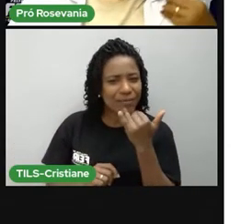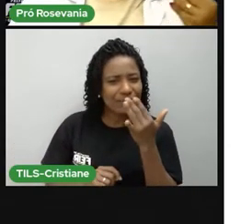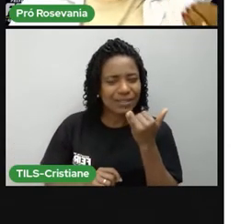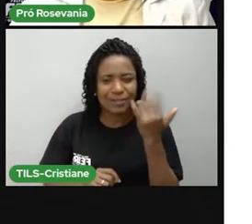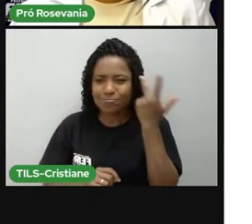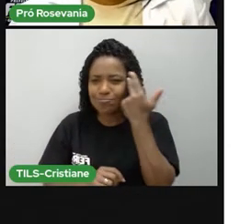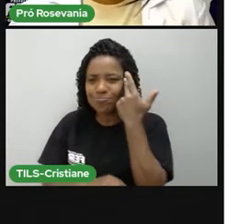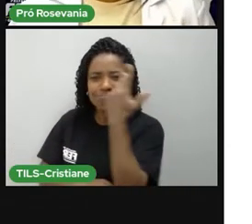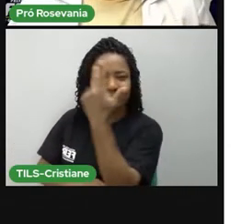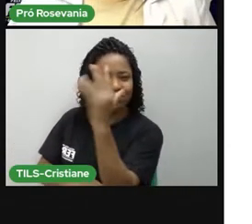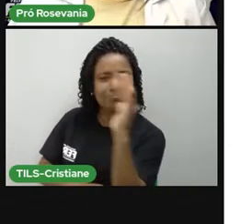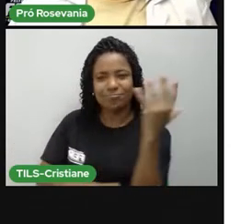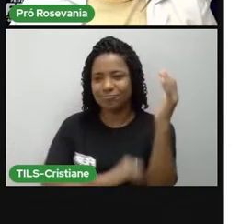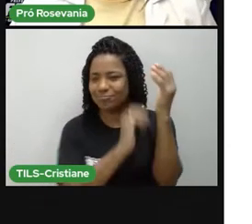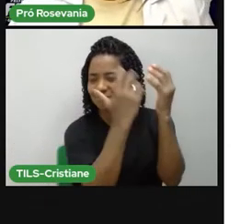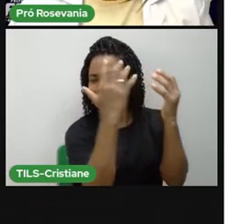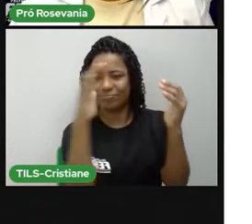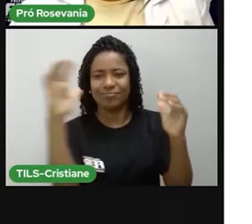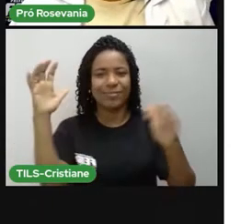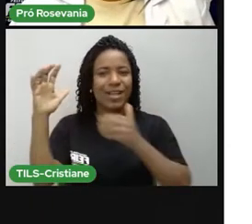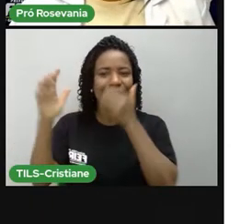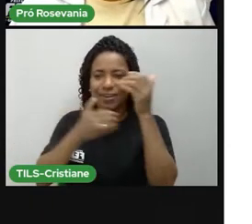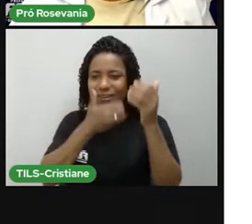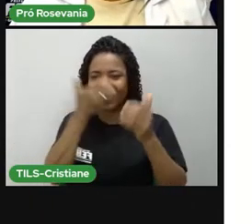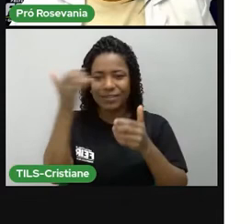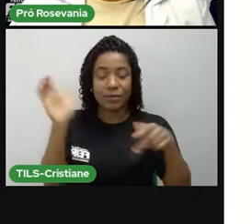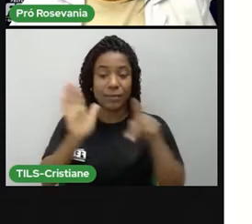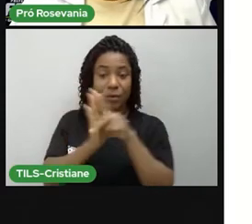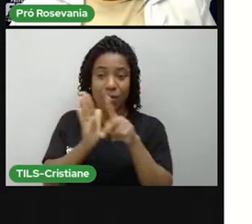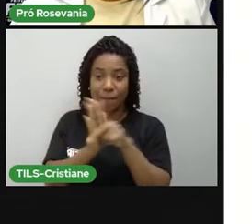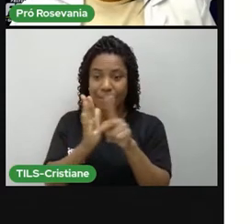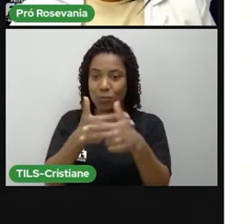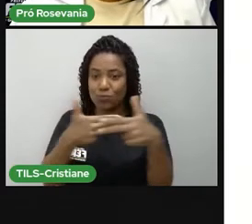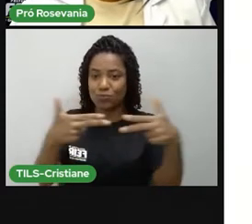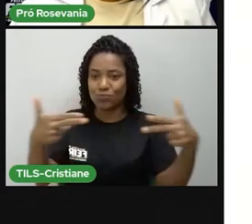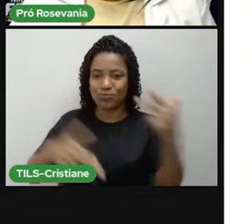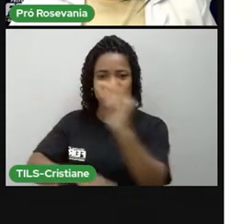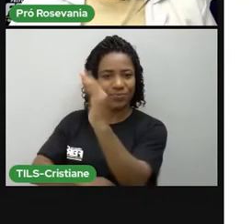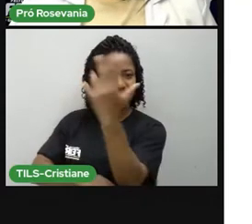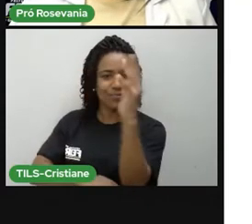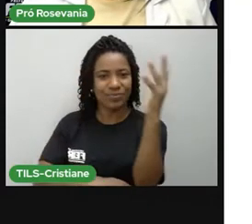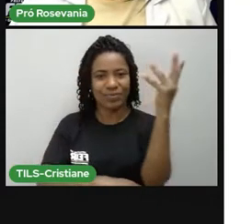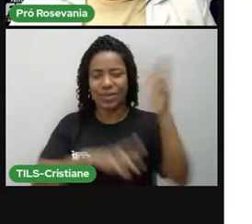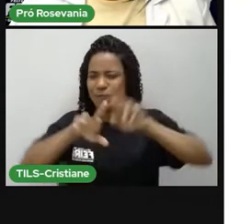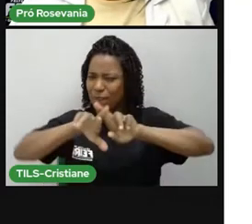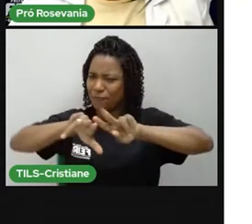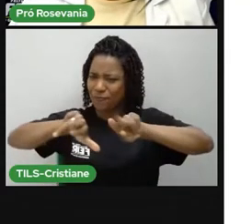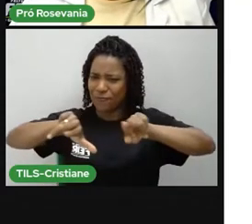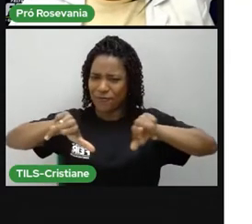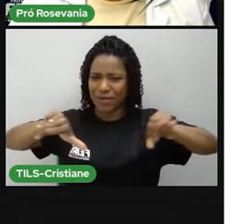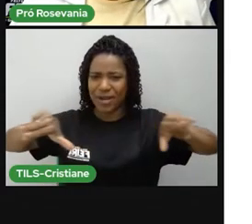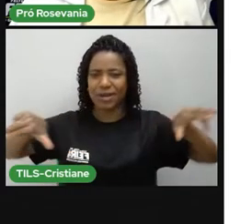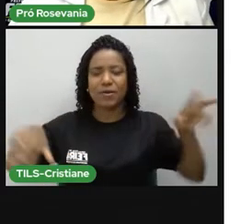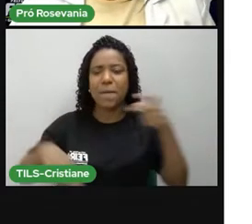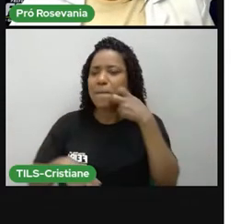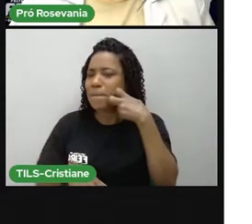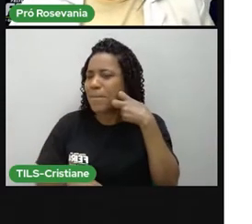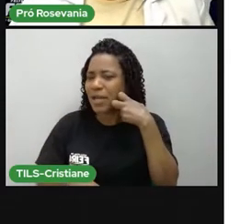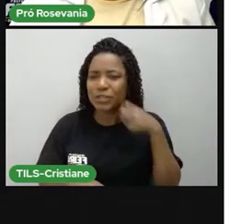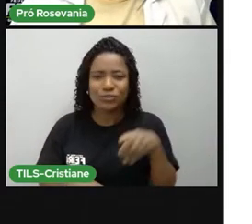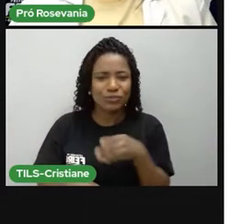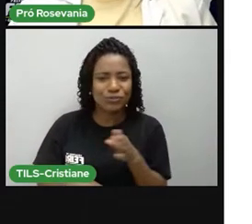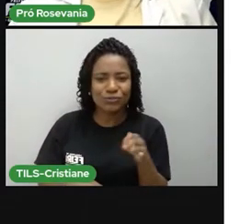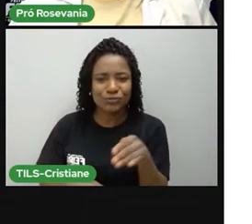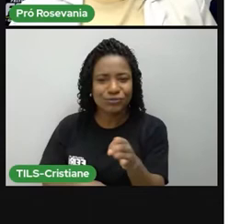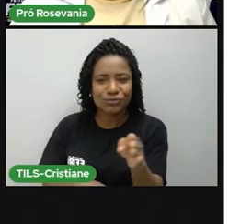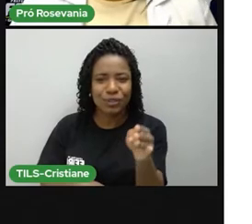alimentação mais voltada para os elementos da natureza, que a gente vê uma série de produtos, né, o peixe tão presente